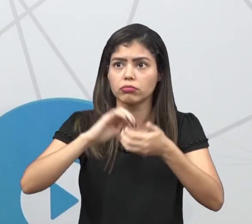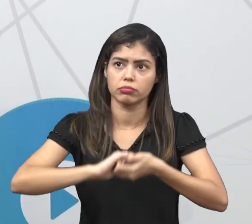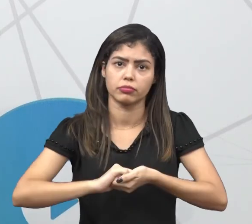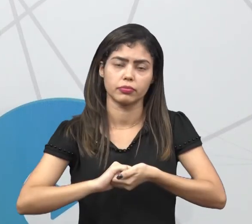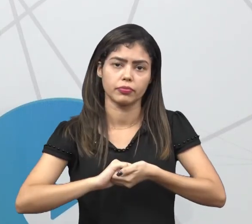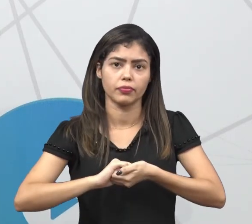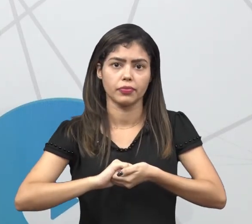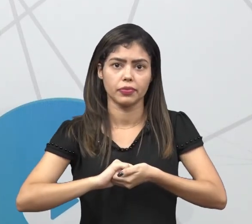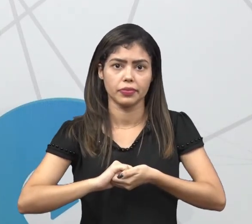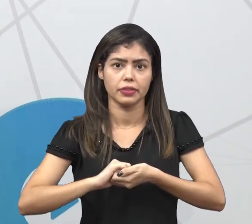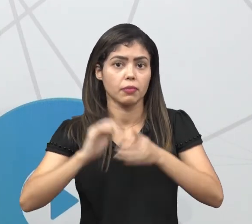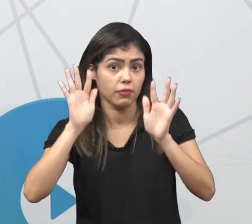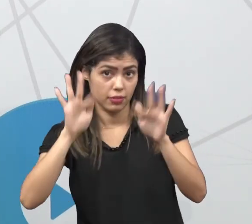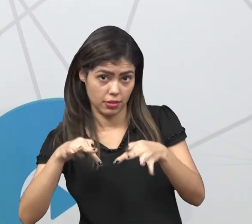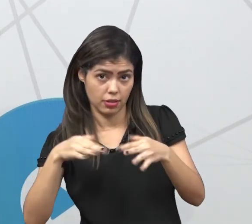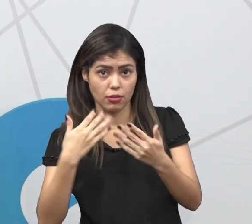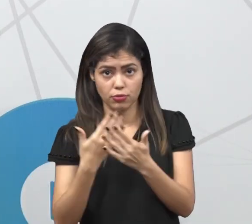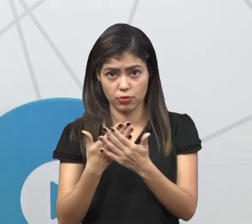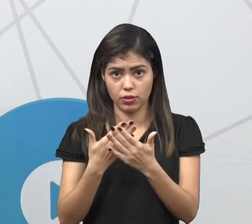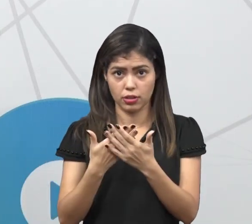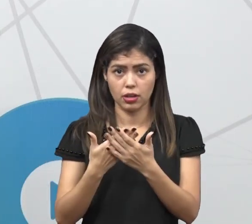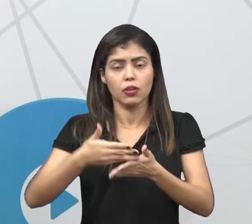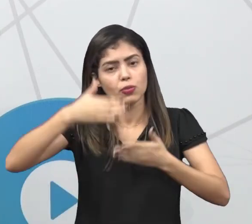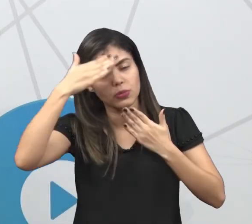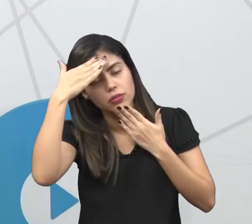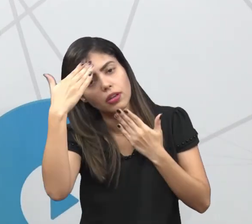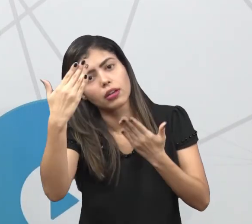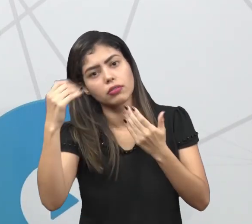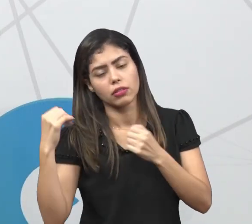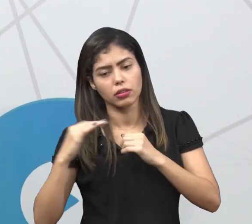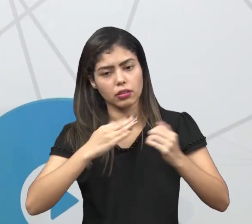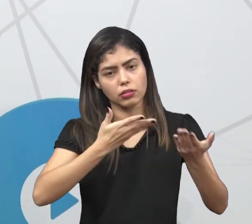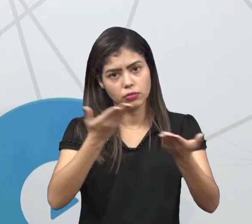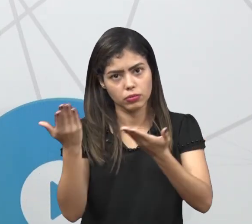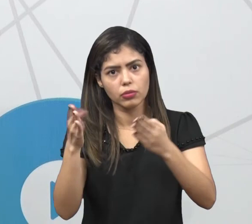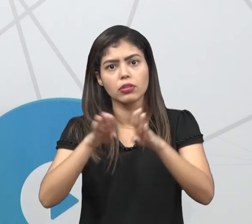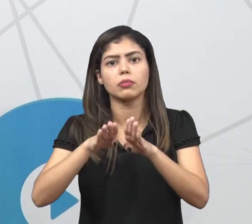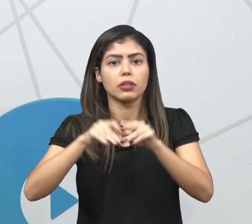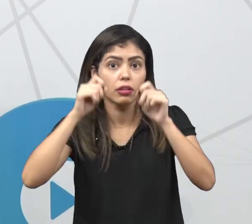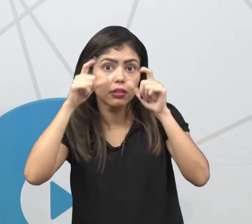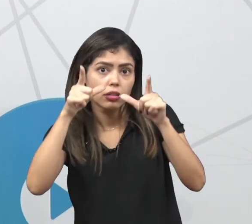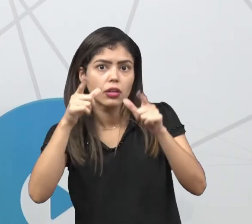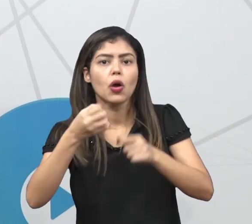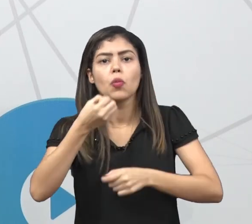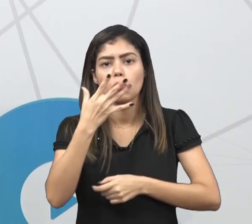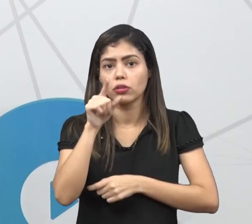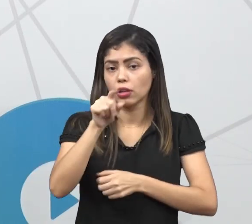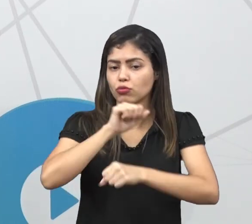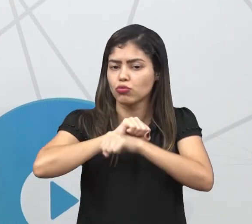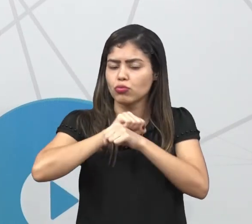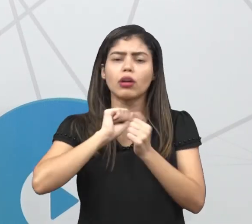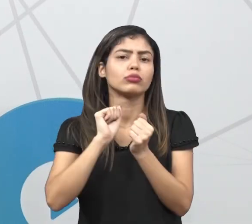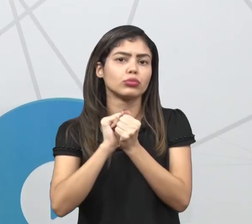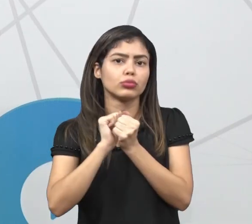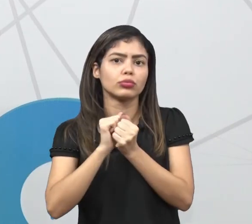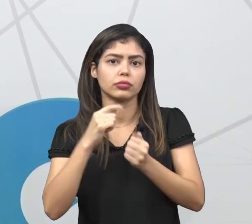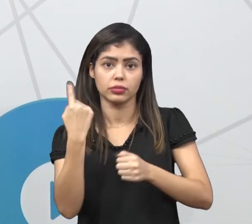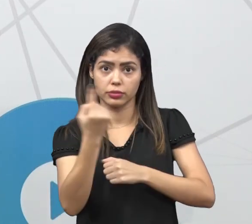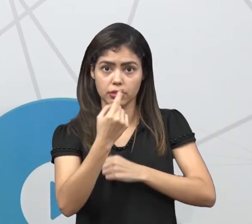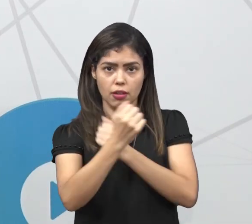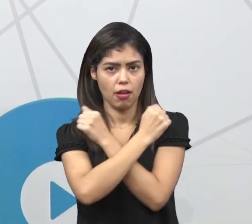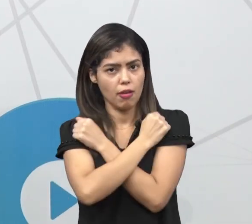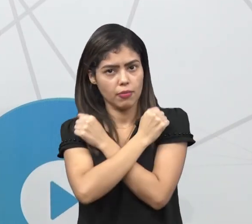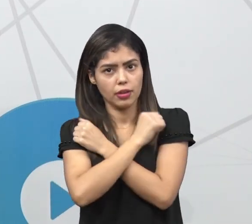agora. Para finalizar a aula de hoje, eu gostaria de agradecer a todos pela atenção. Foi muito bom estar com vocês até agora. Um